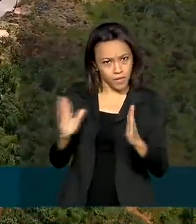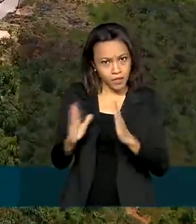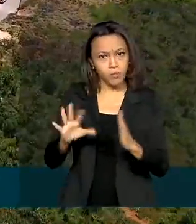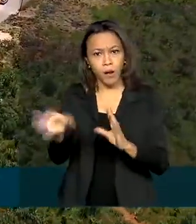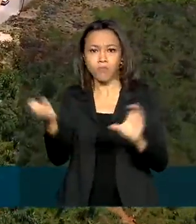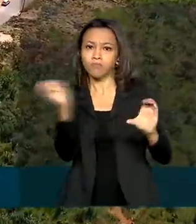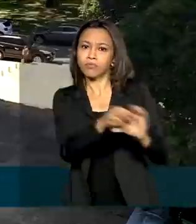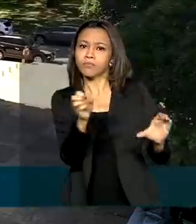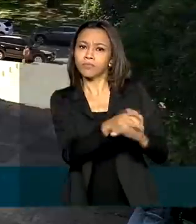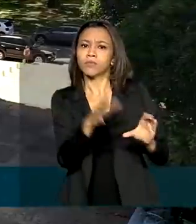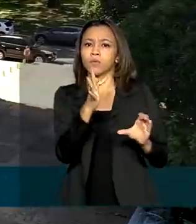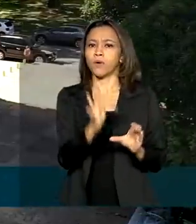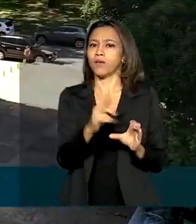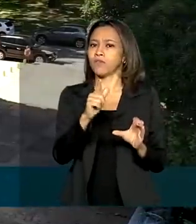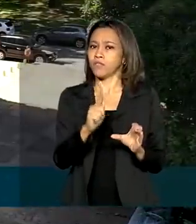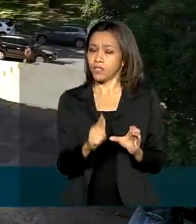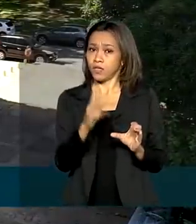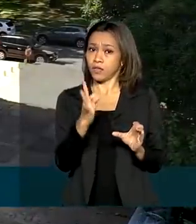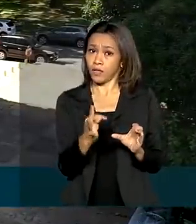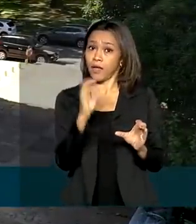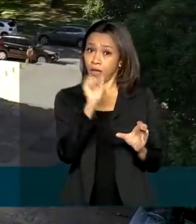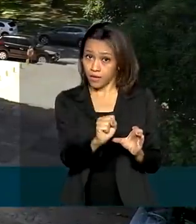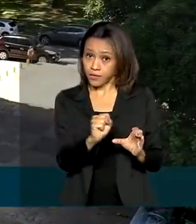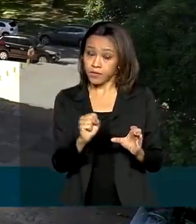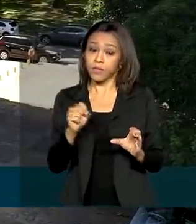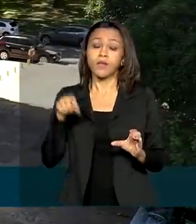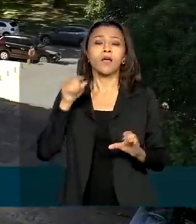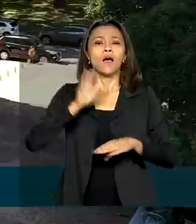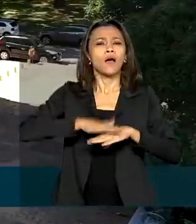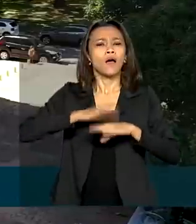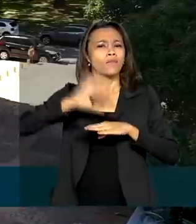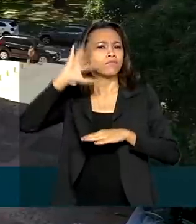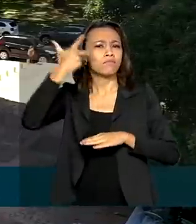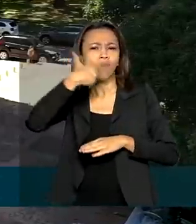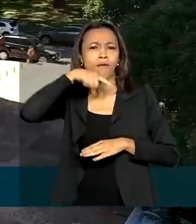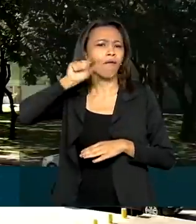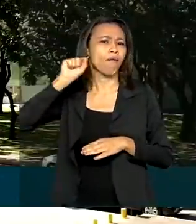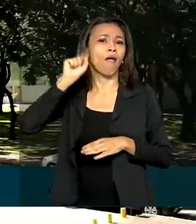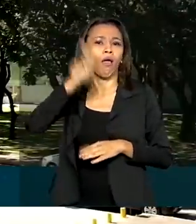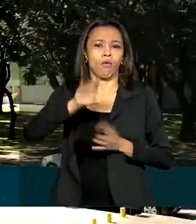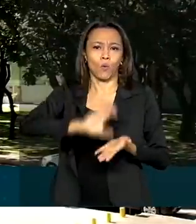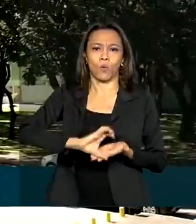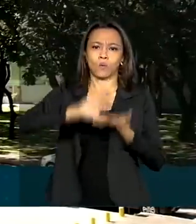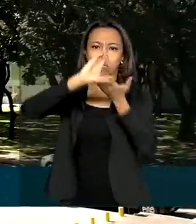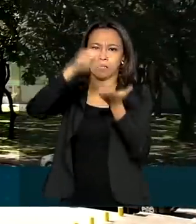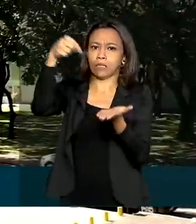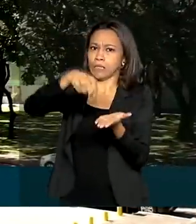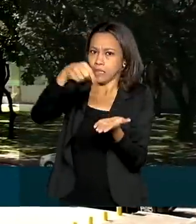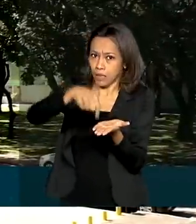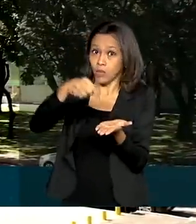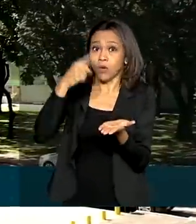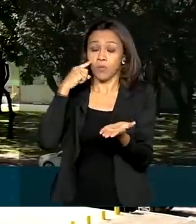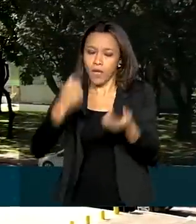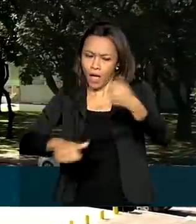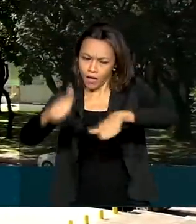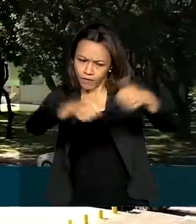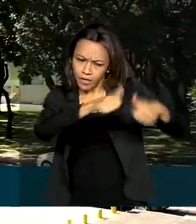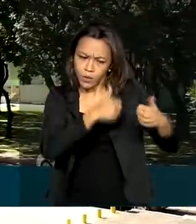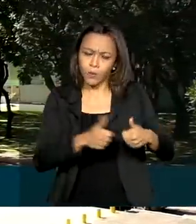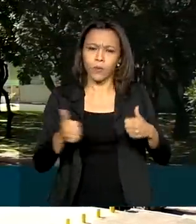FGTS. A decisão foi tomada pelo Conselho Curador do FGTS e levou em conta os impactos do